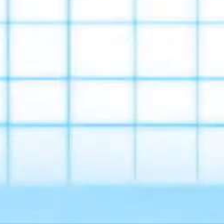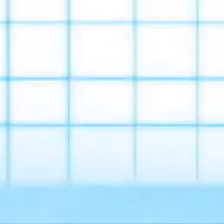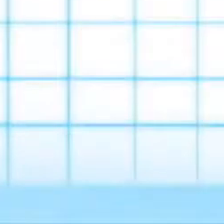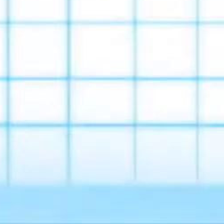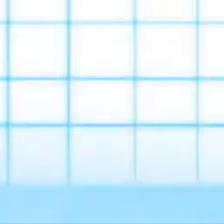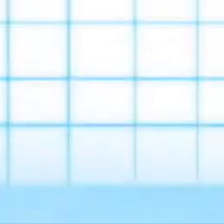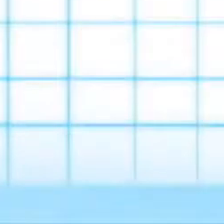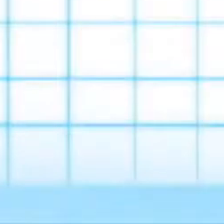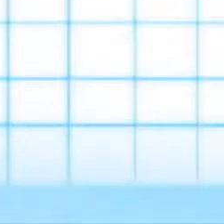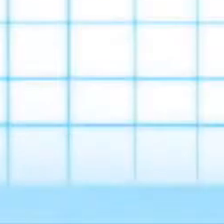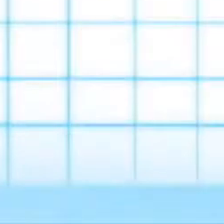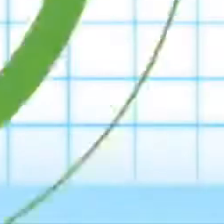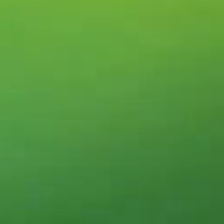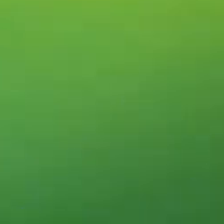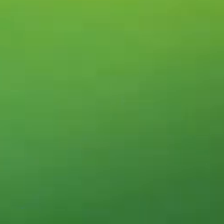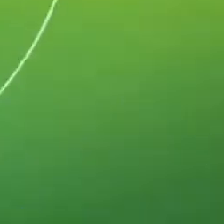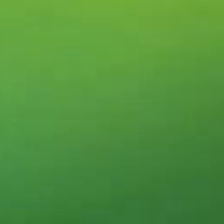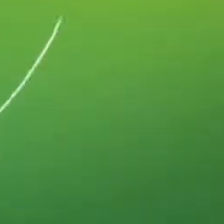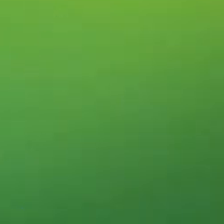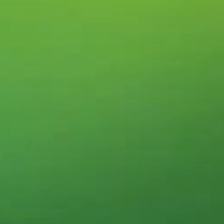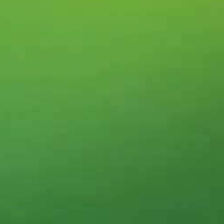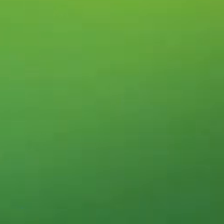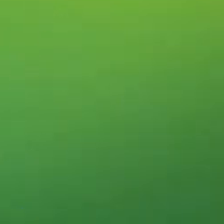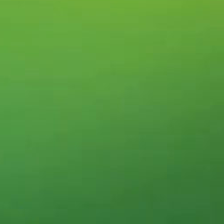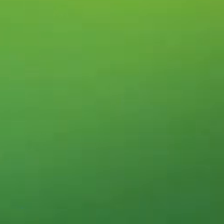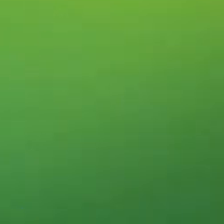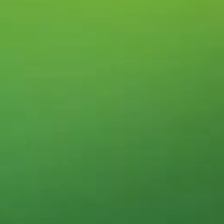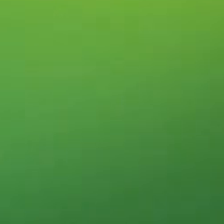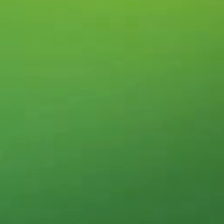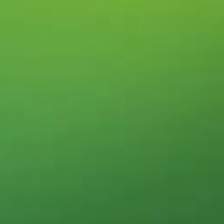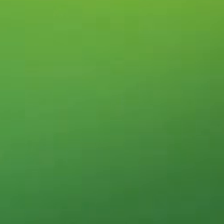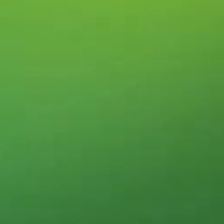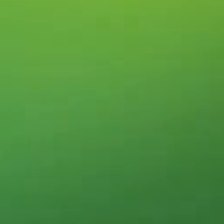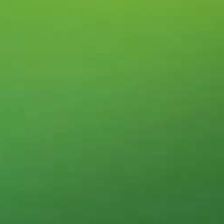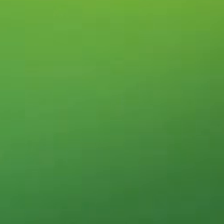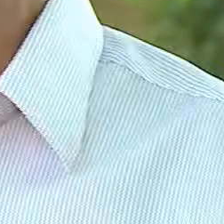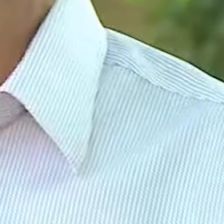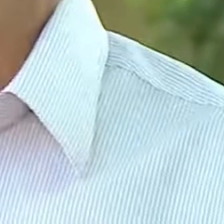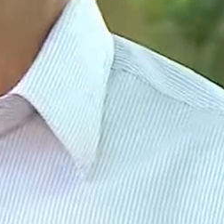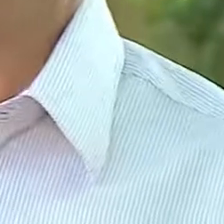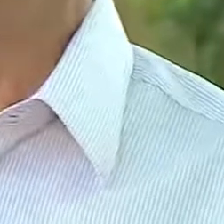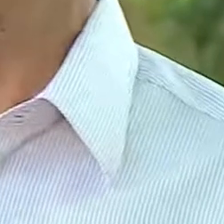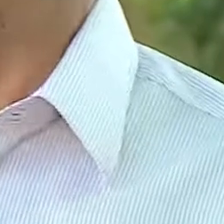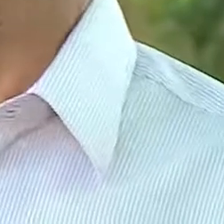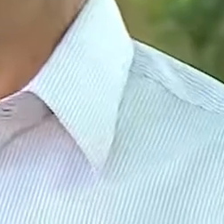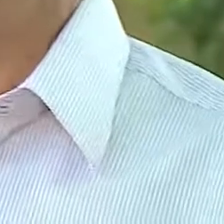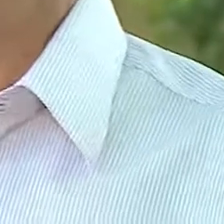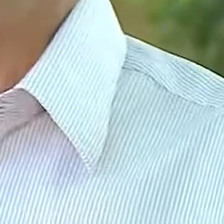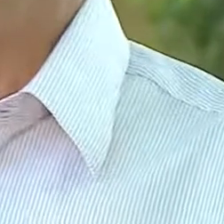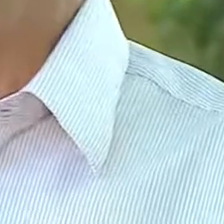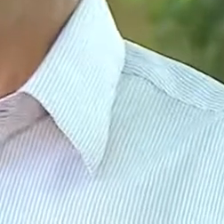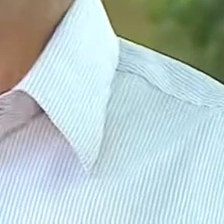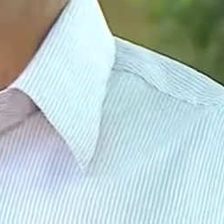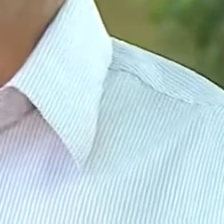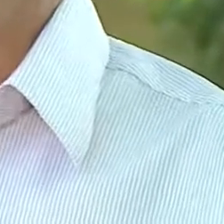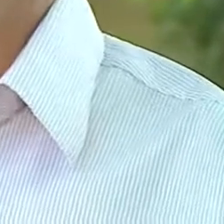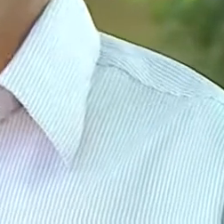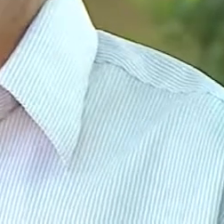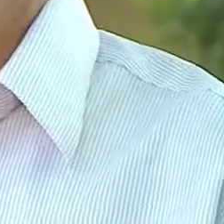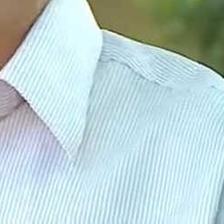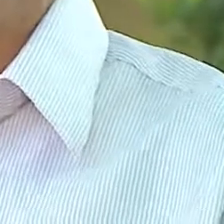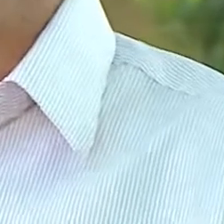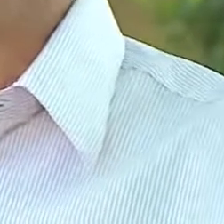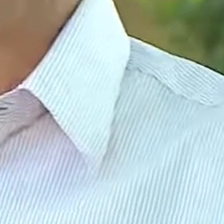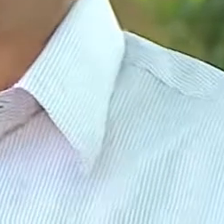banho. Se cuide! Juntos nós vamos vencer o coronavírus. A TV Brasil Central sempre desenvolveu projetos